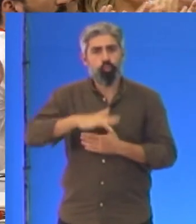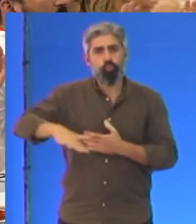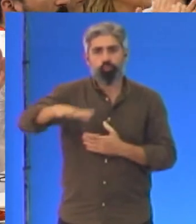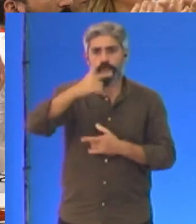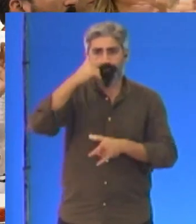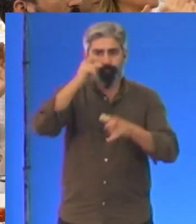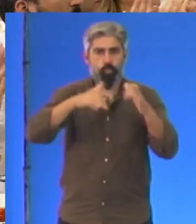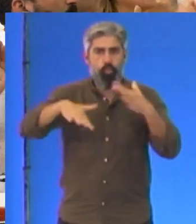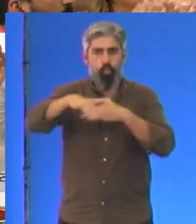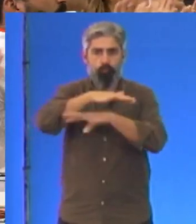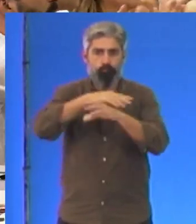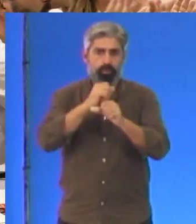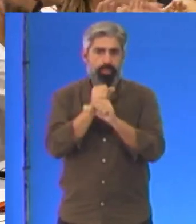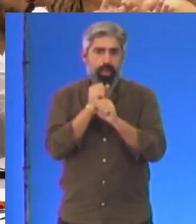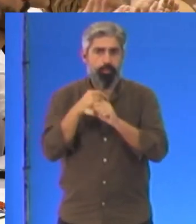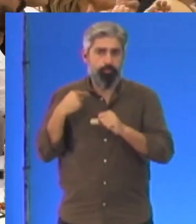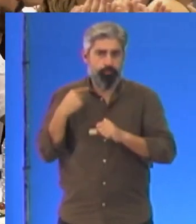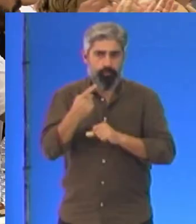povo que trabalha.